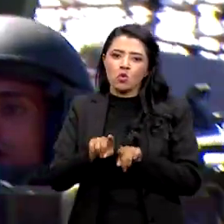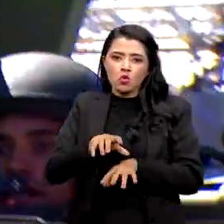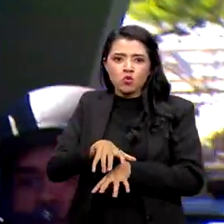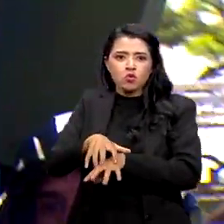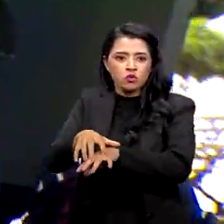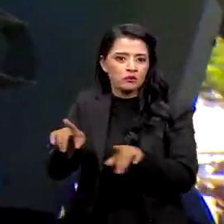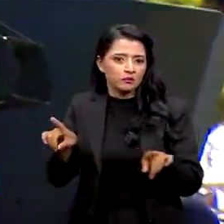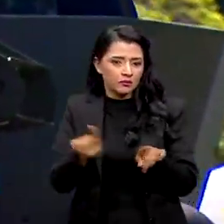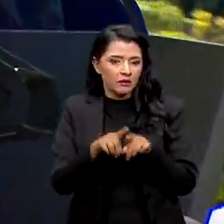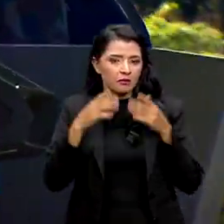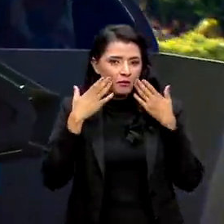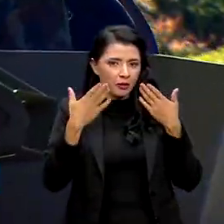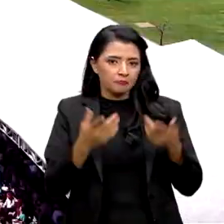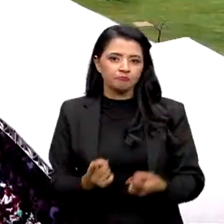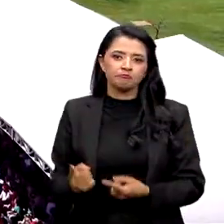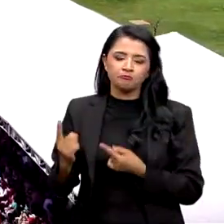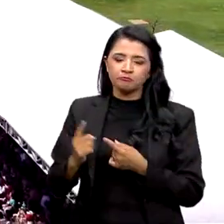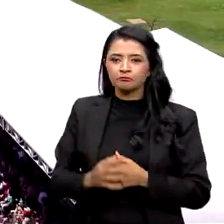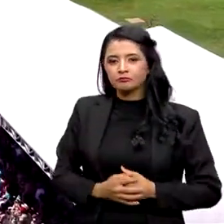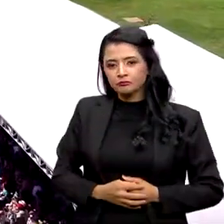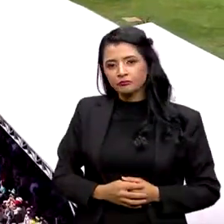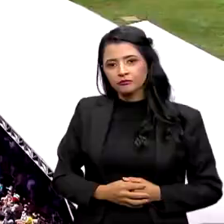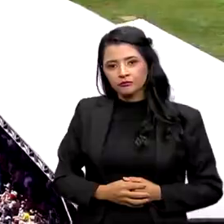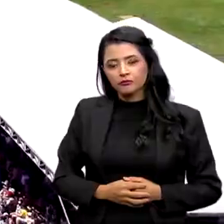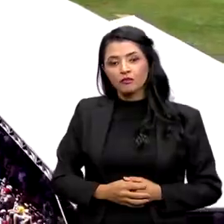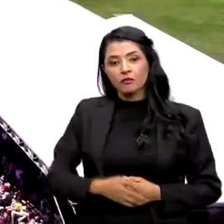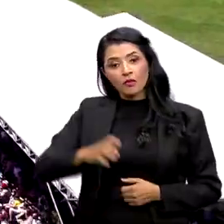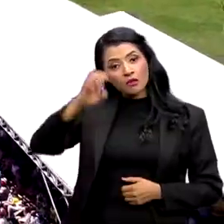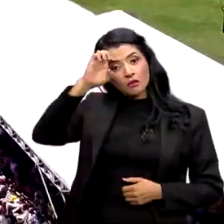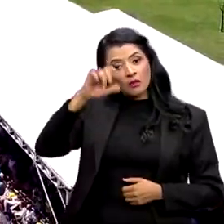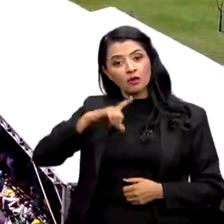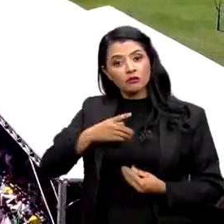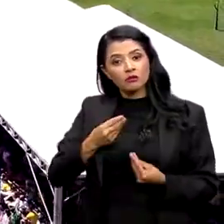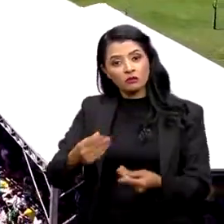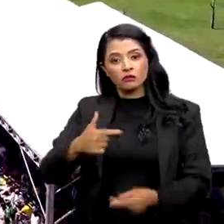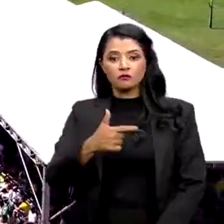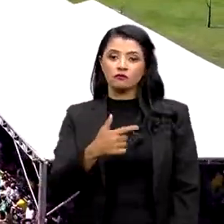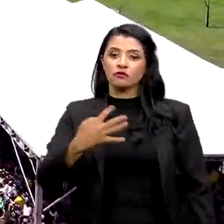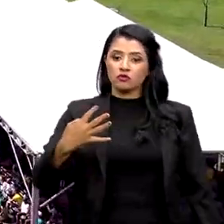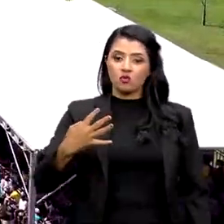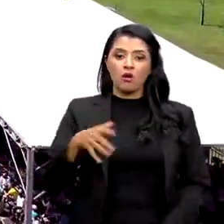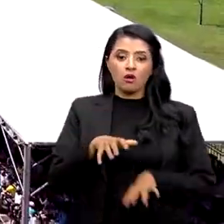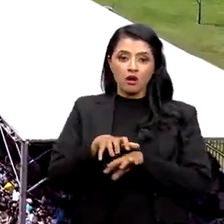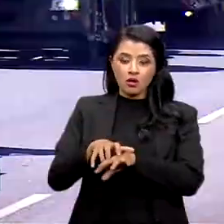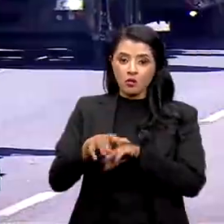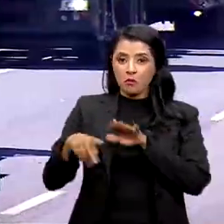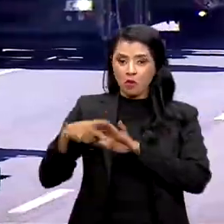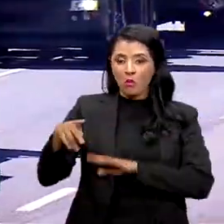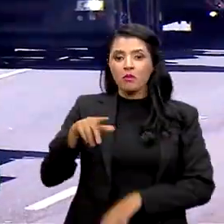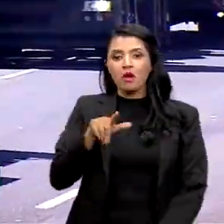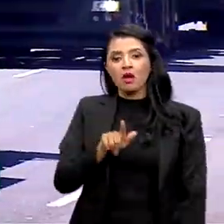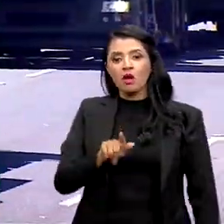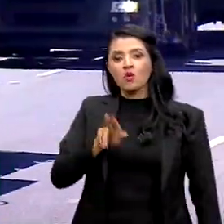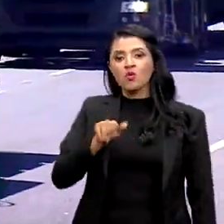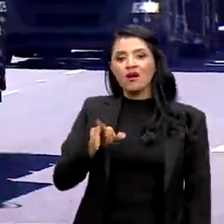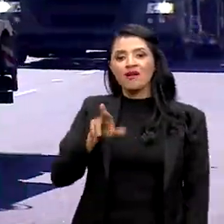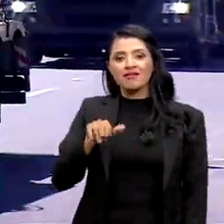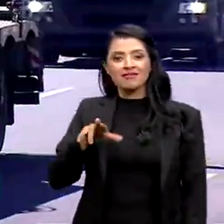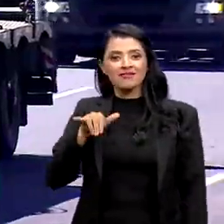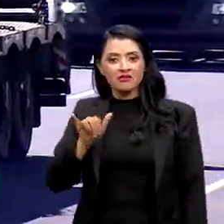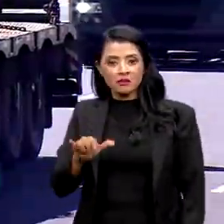também foram apresentados. O exército trouxe 24 viaturas guarani e 16